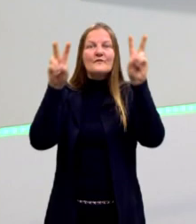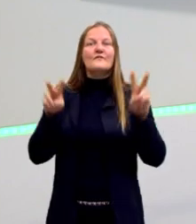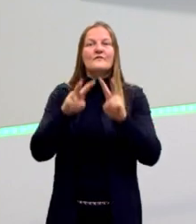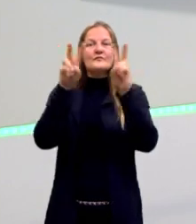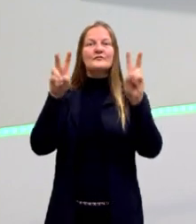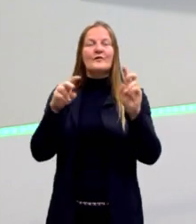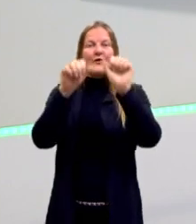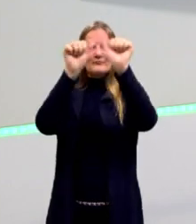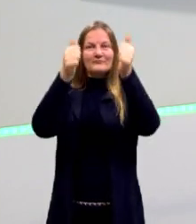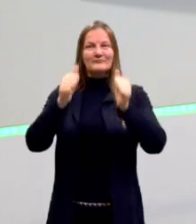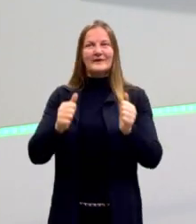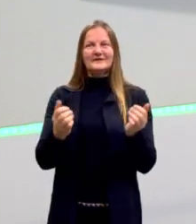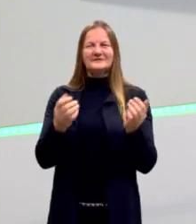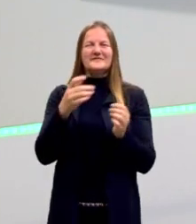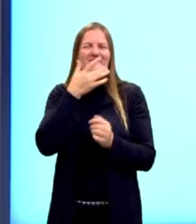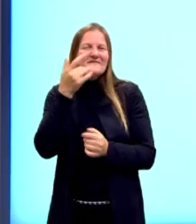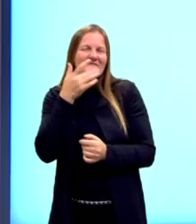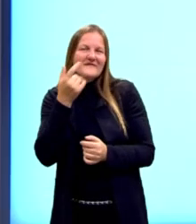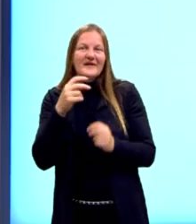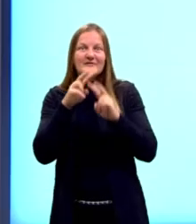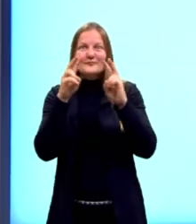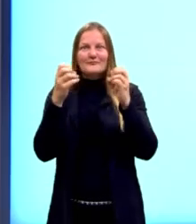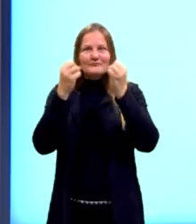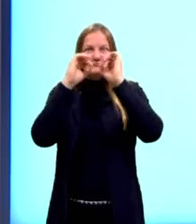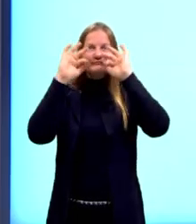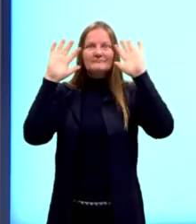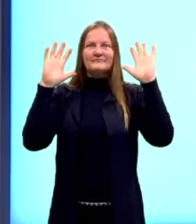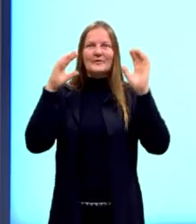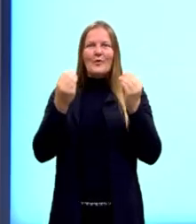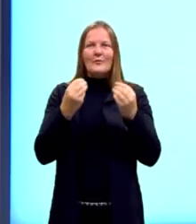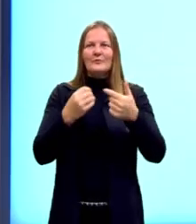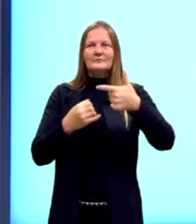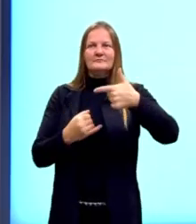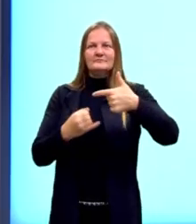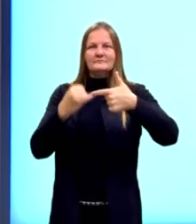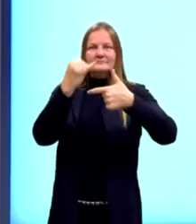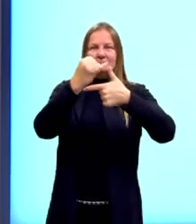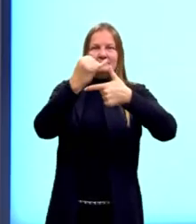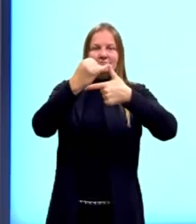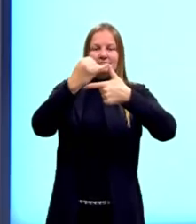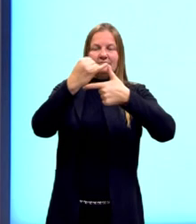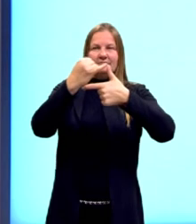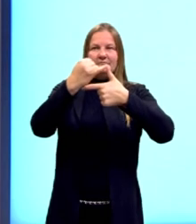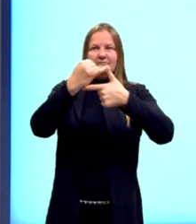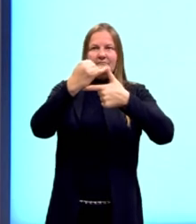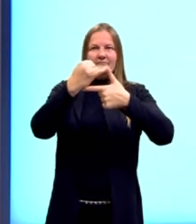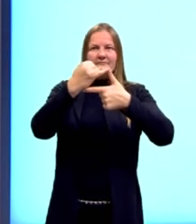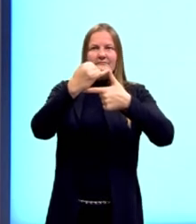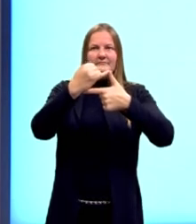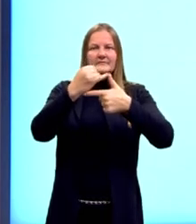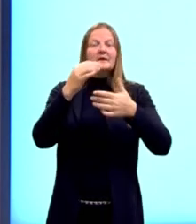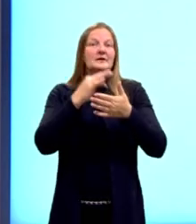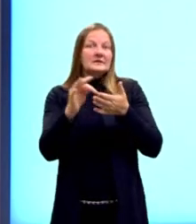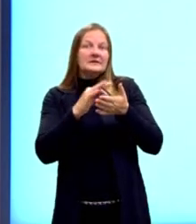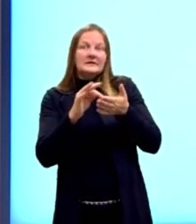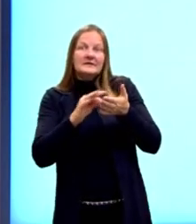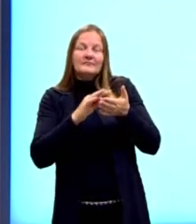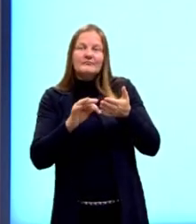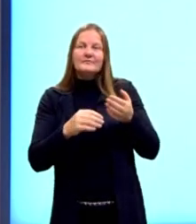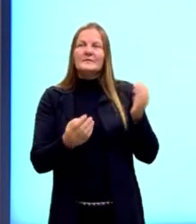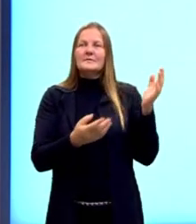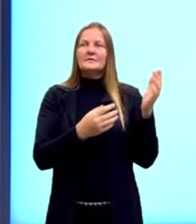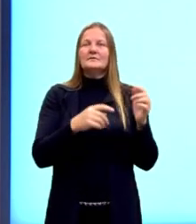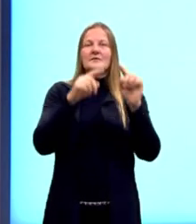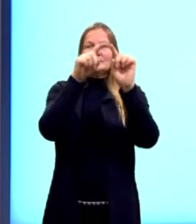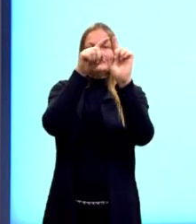imagem, então, para facilitar, né, justamente a visualização de vocês e a compreensão do teorema. Nós temos um